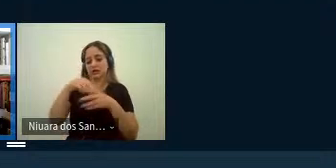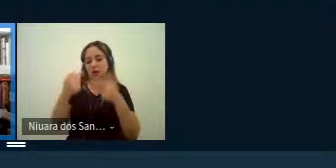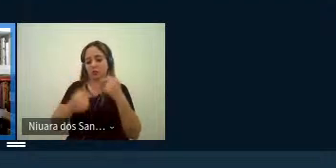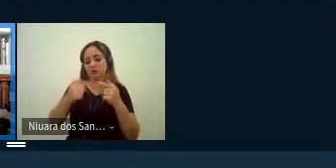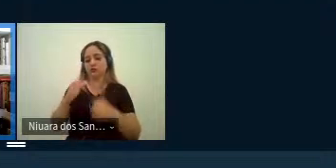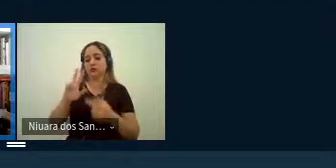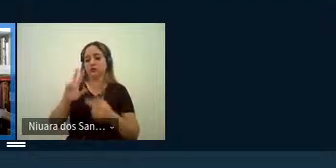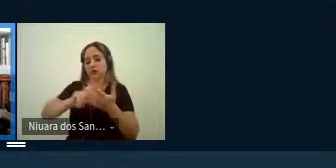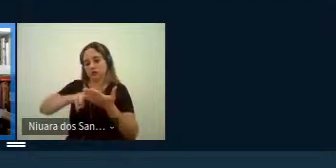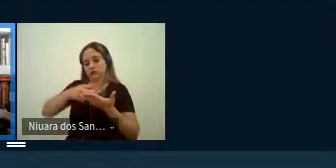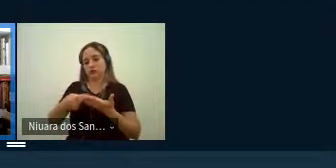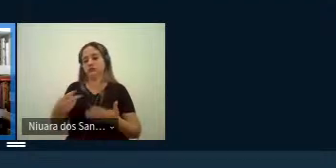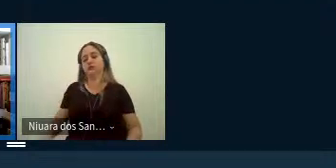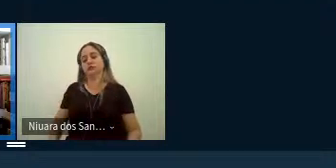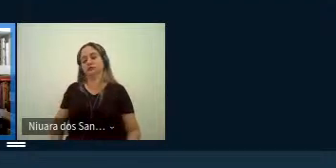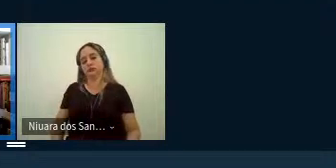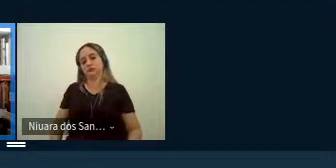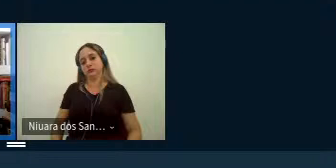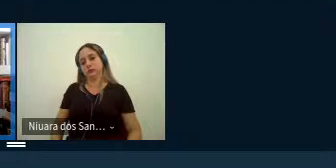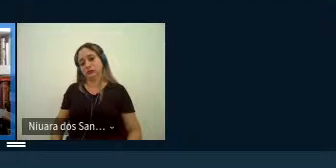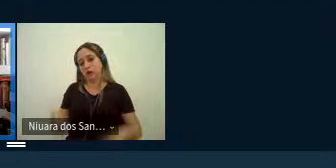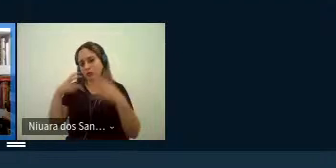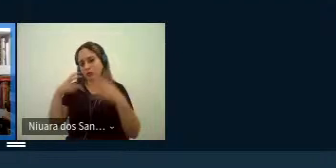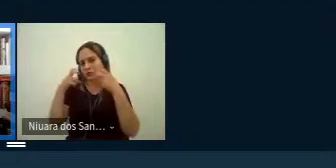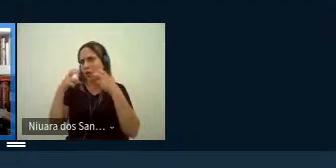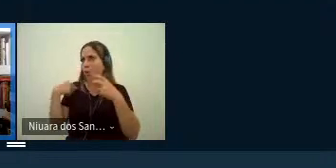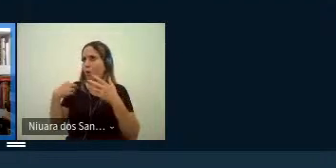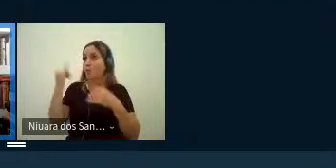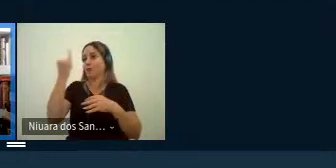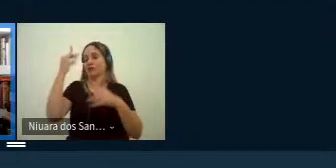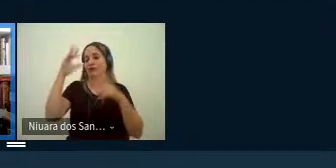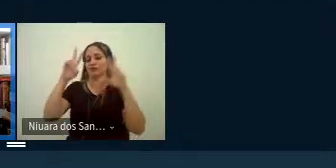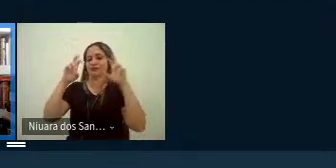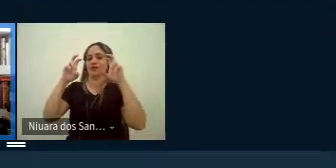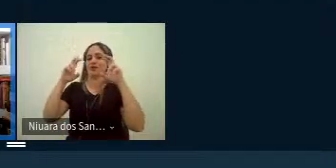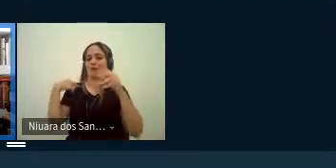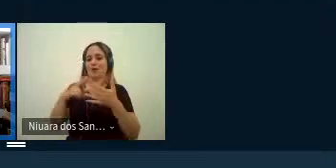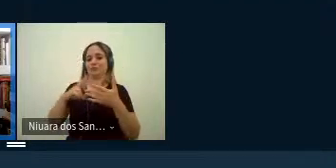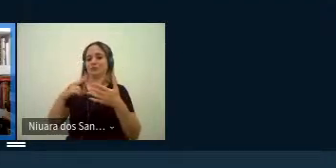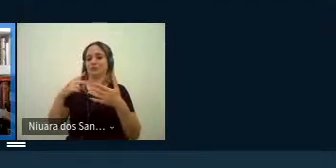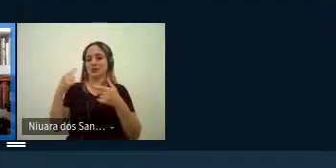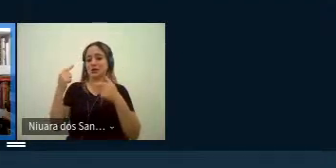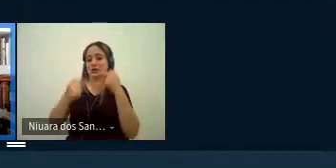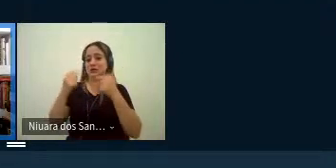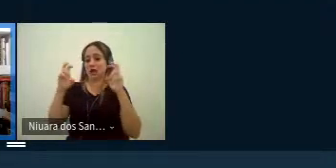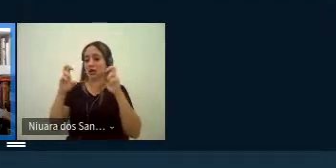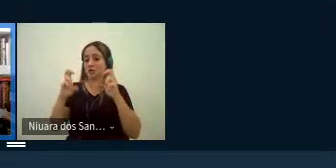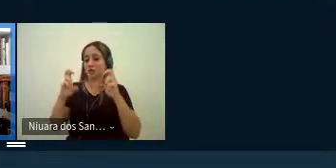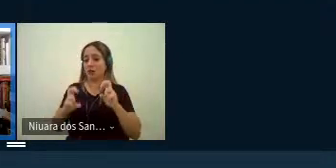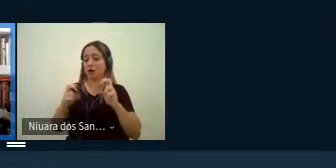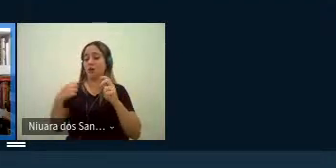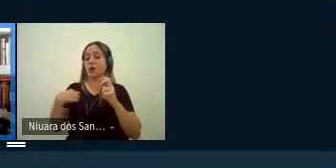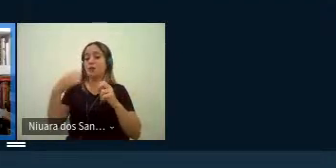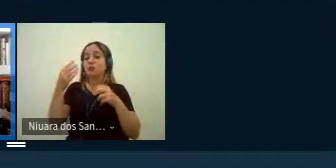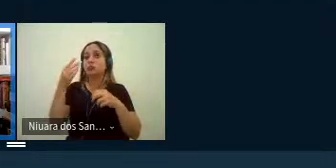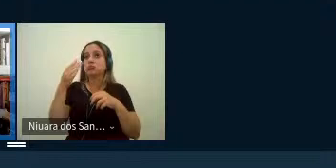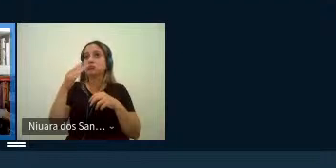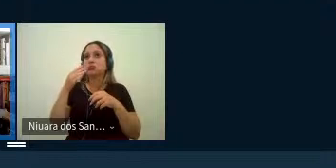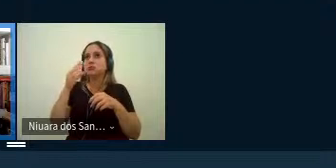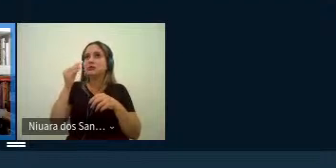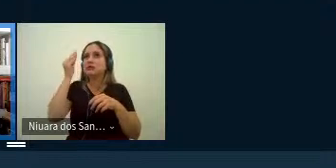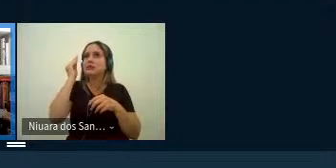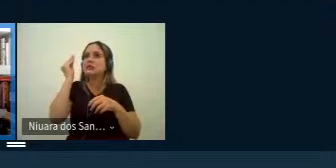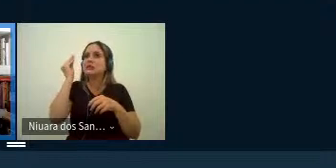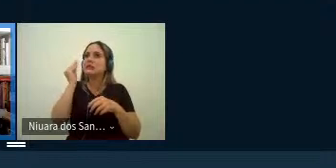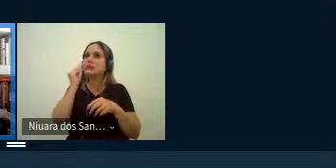quanto importante nós debatermos esses aspectos para procurar entender e